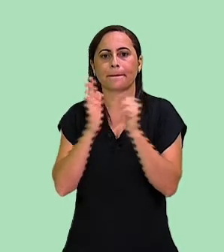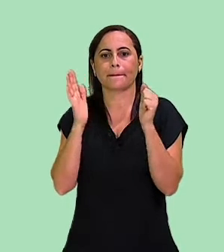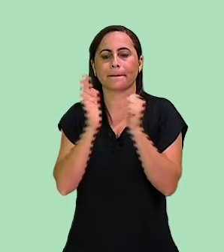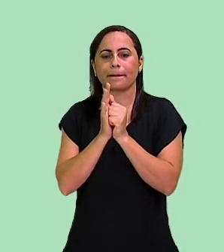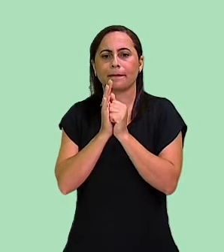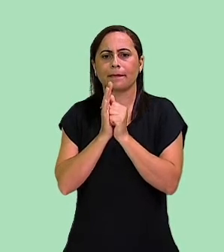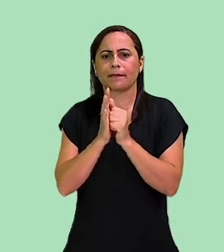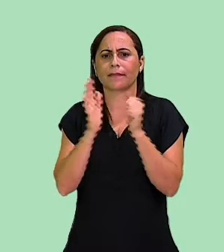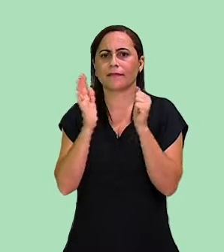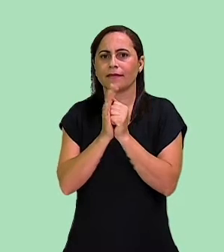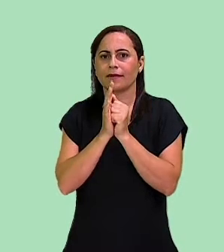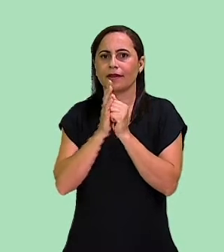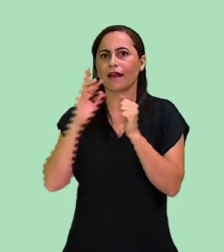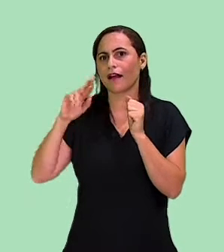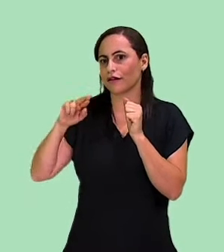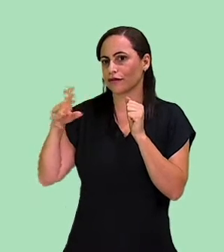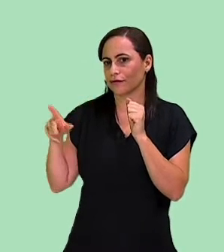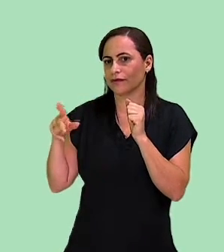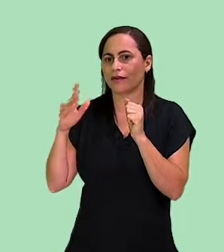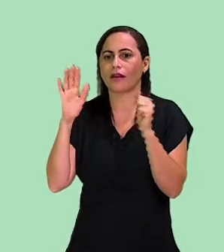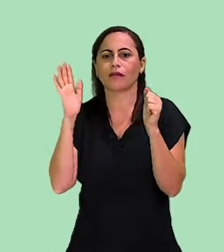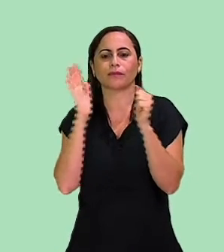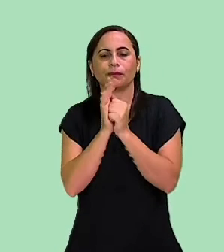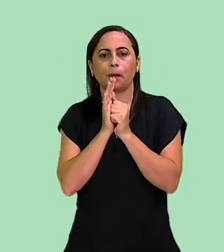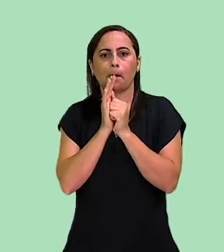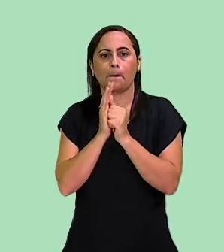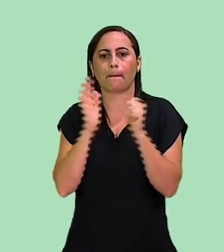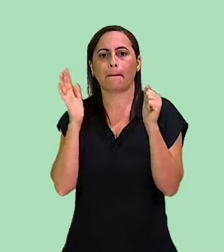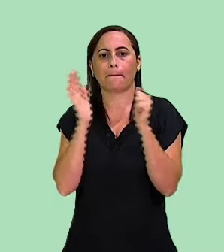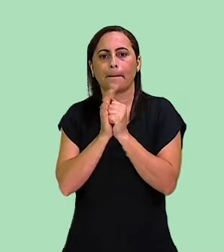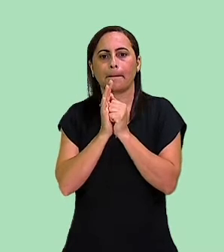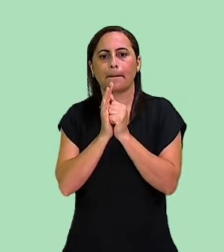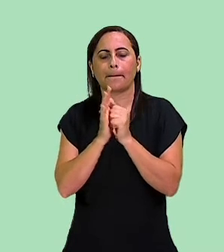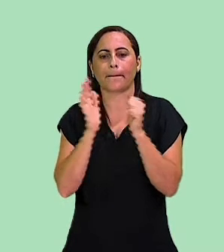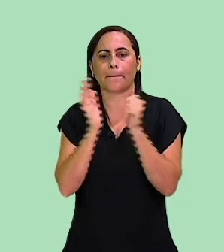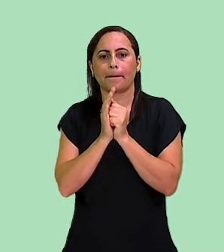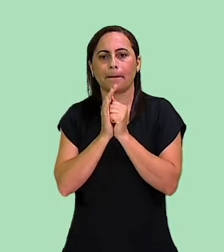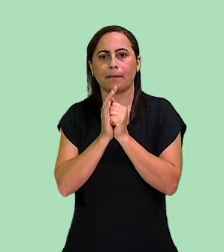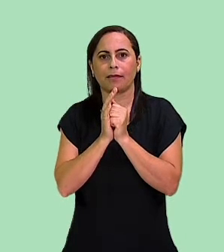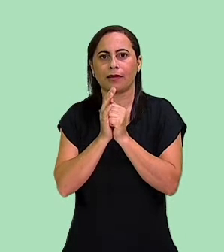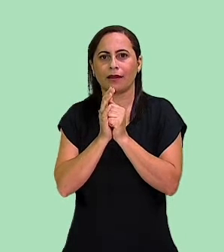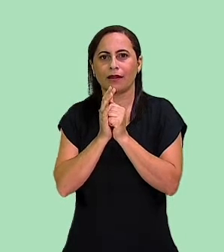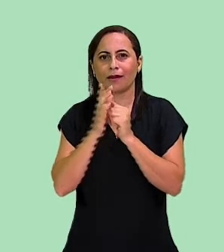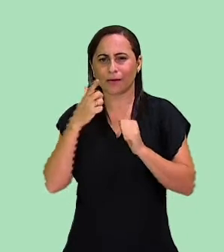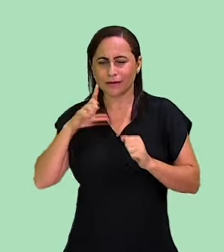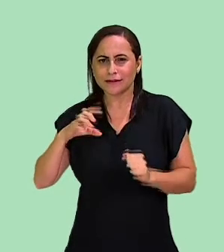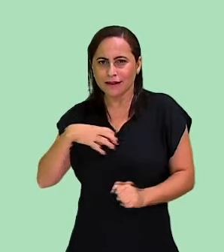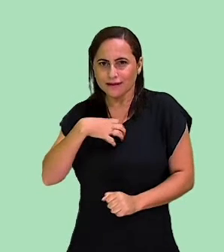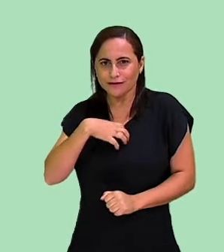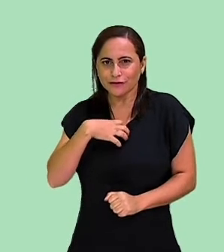Olha como o som fica diferente. Viram? Com a mão aberta.